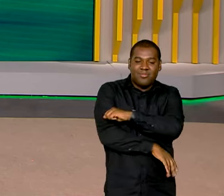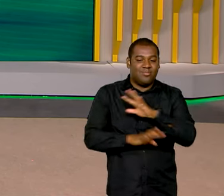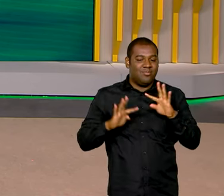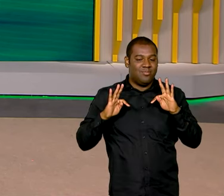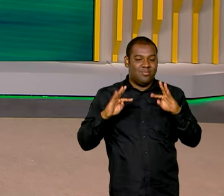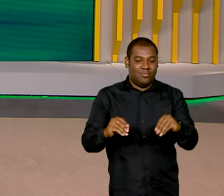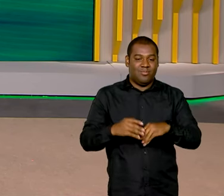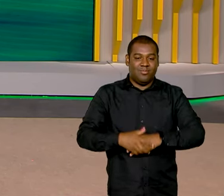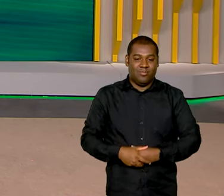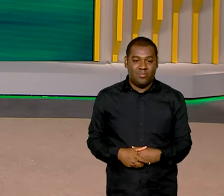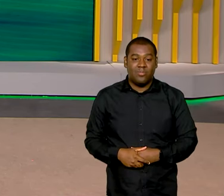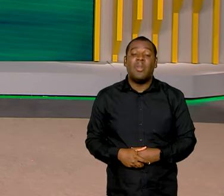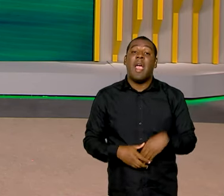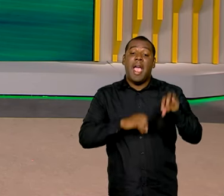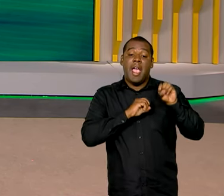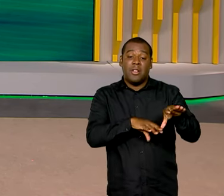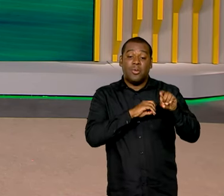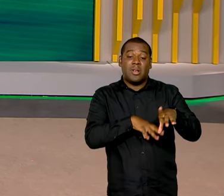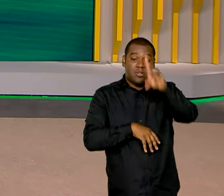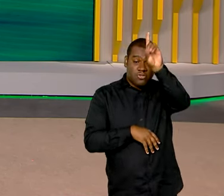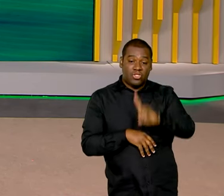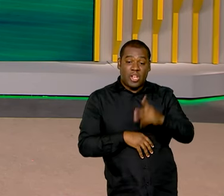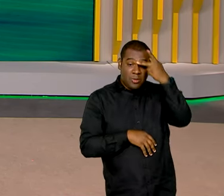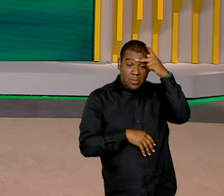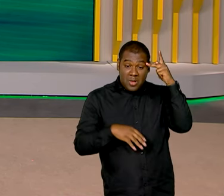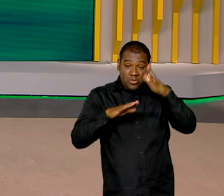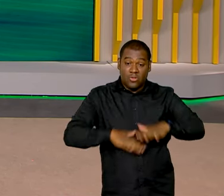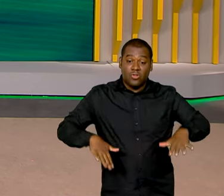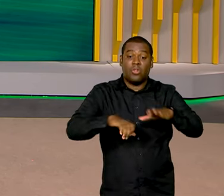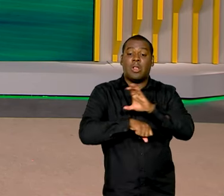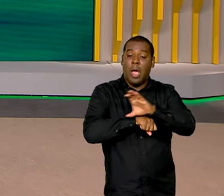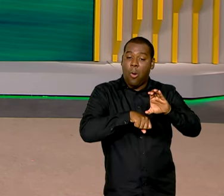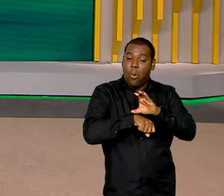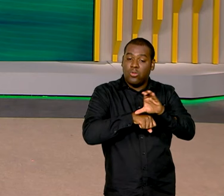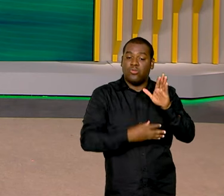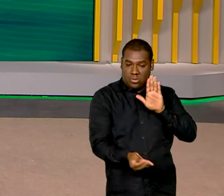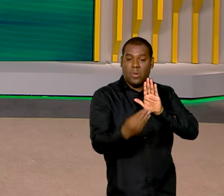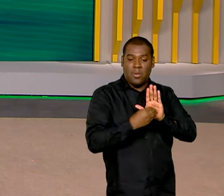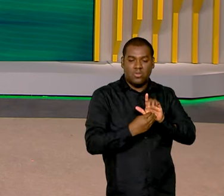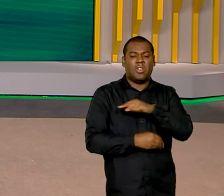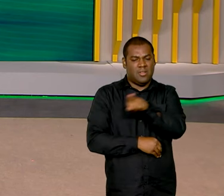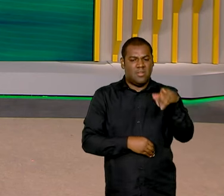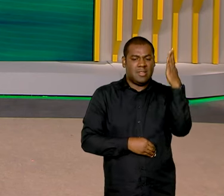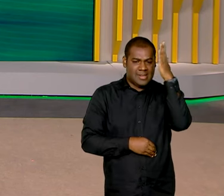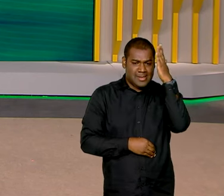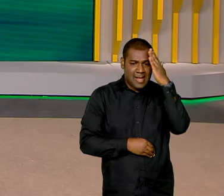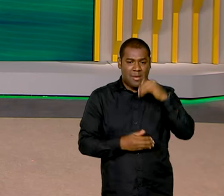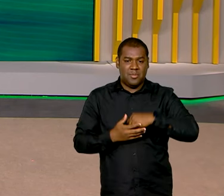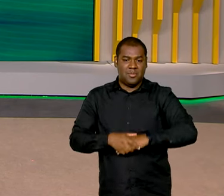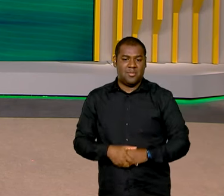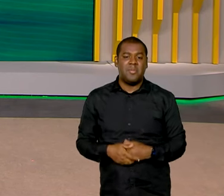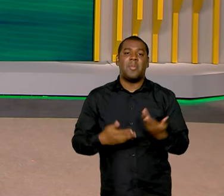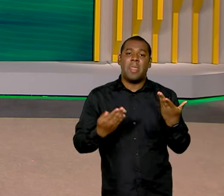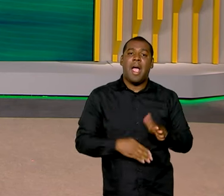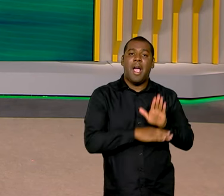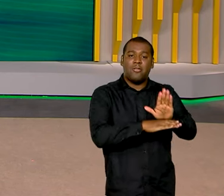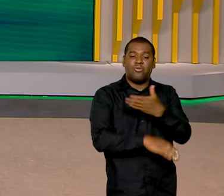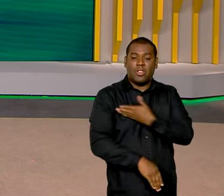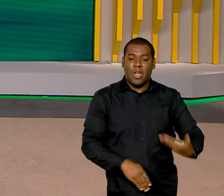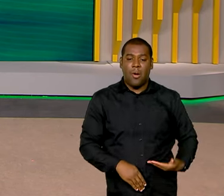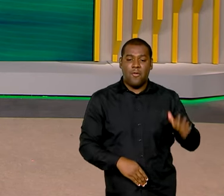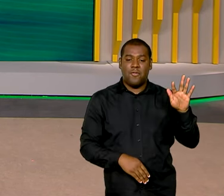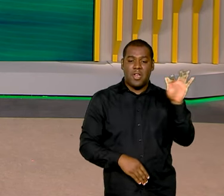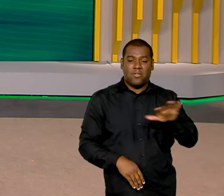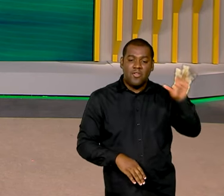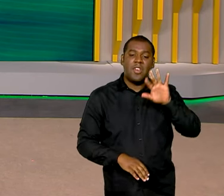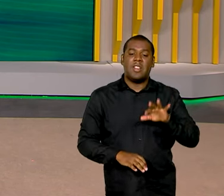Que a educação é um direito de todos, garantido pela Constituição, você já sabe, não é? E para ajudar o governo federal a